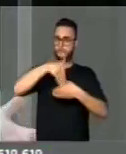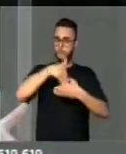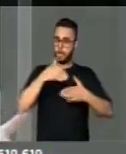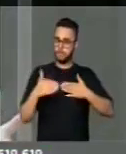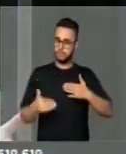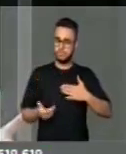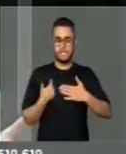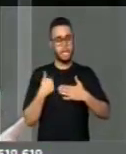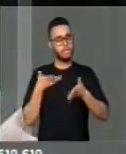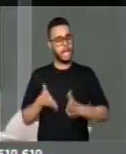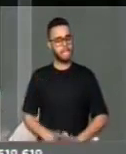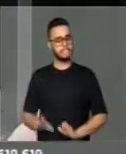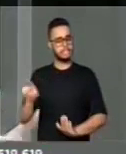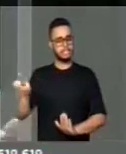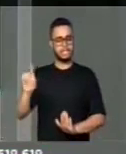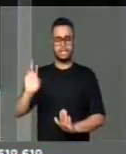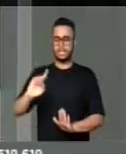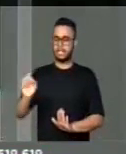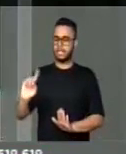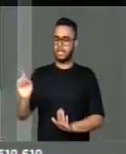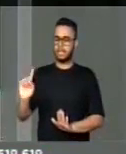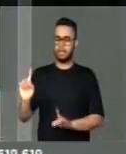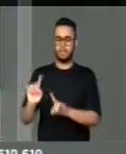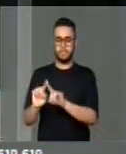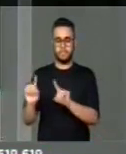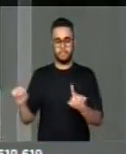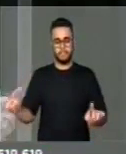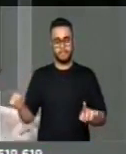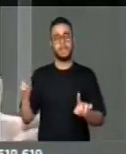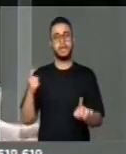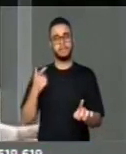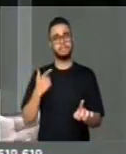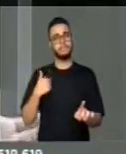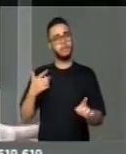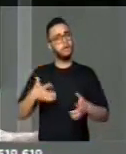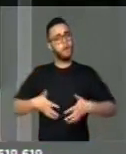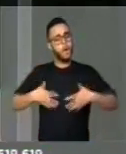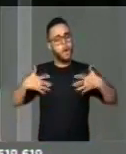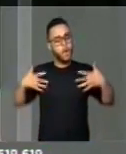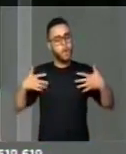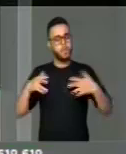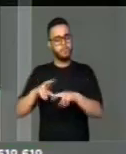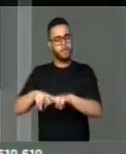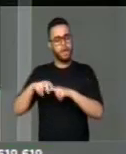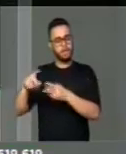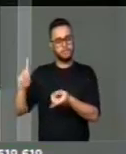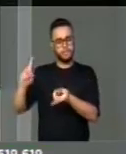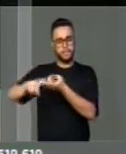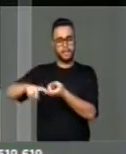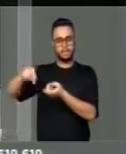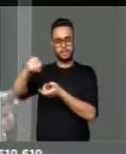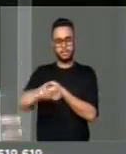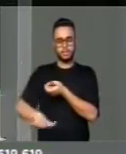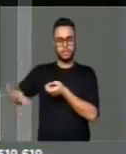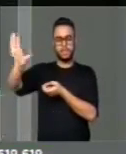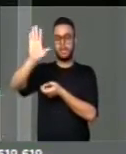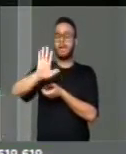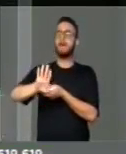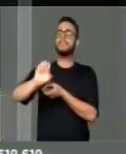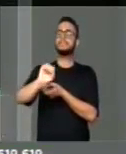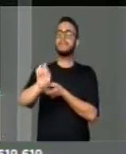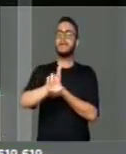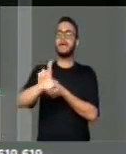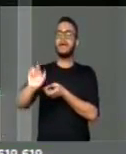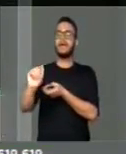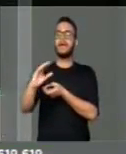nasci naquela região, como aqui já disse, mas eu tenho um orgulho muito grande do Parque Nacional da Serra da Capivara, do meu estado do